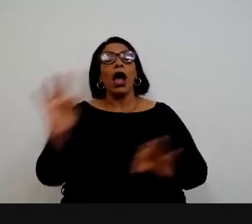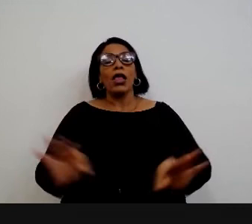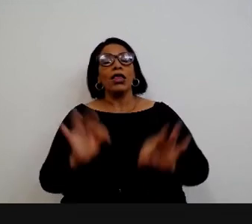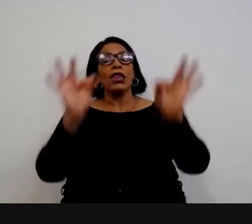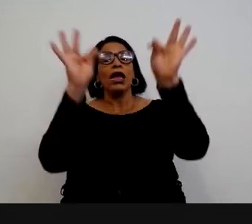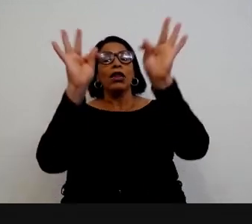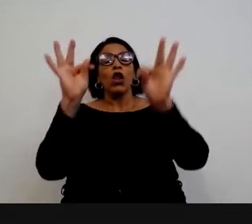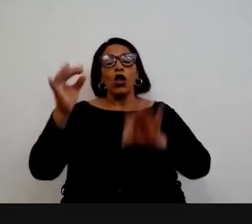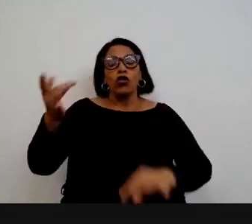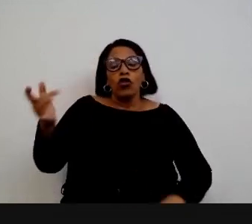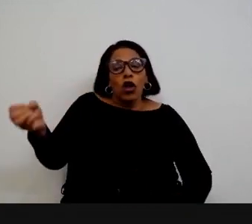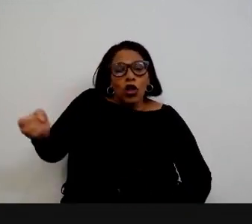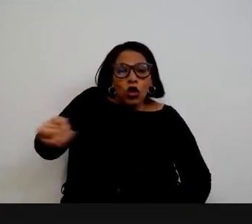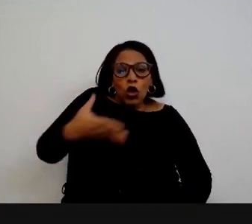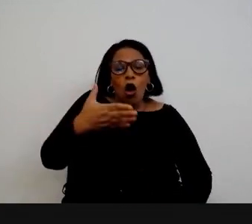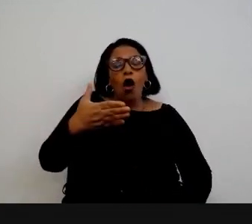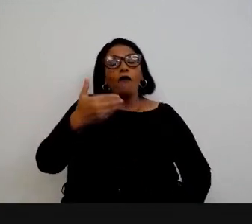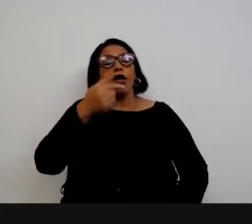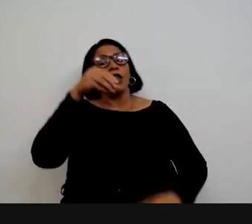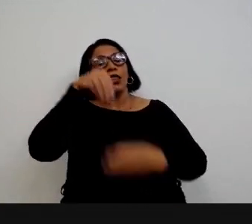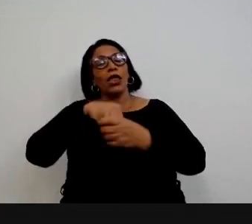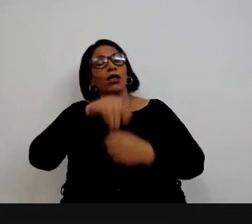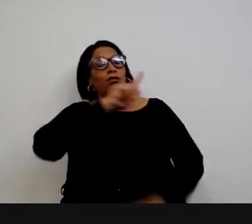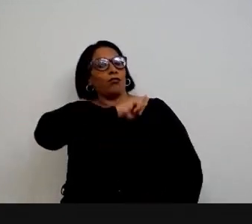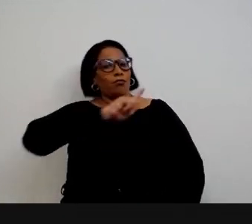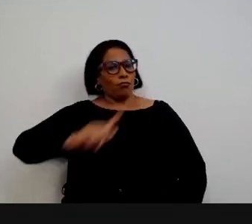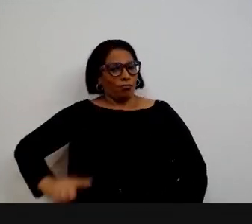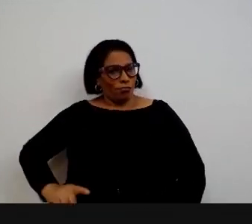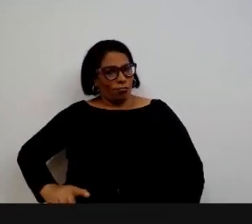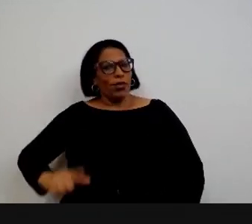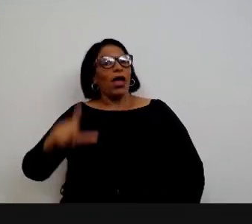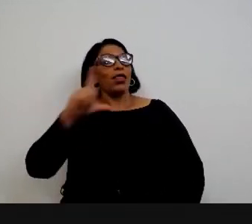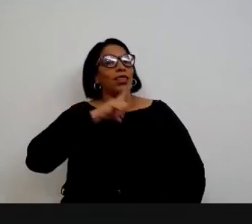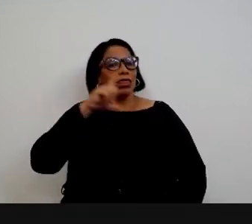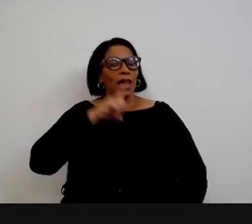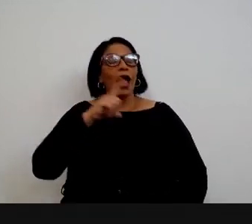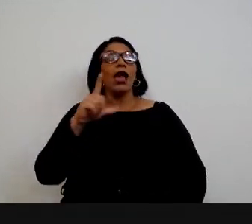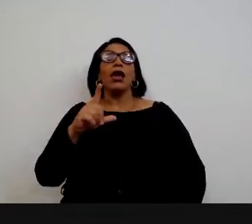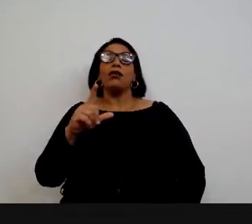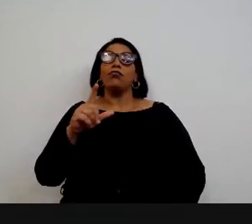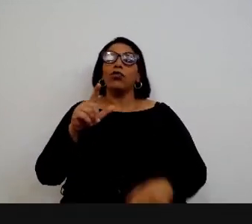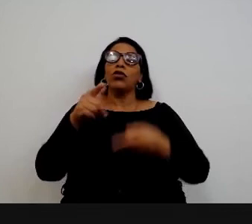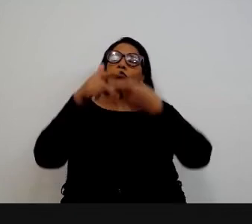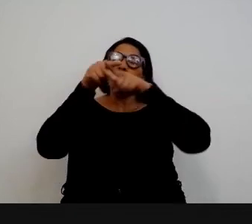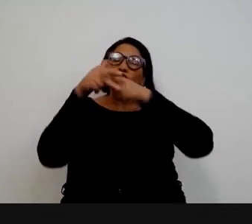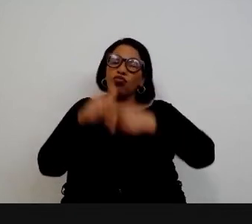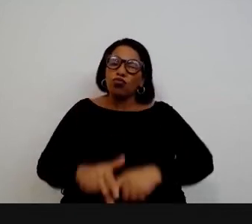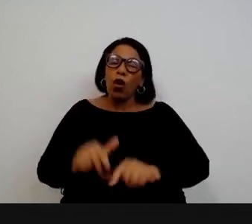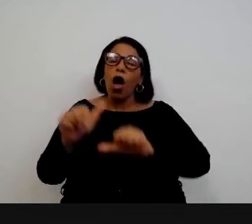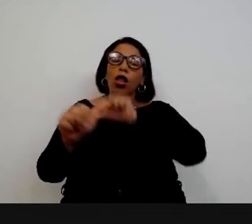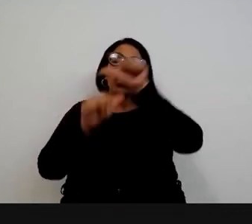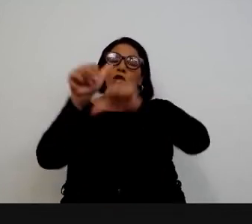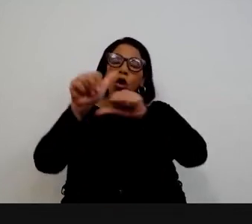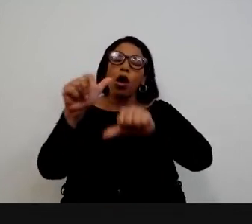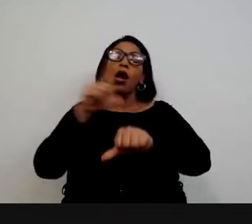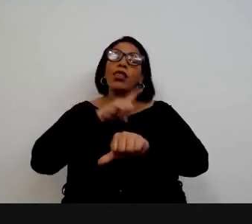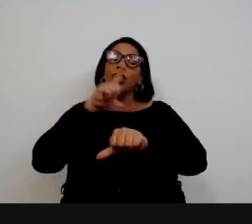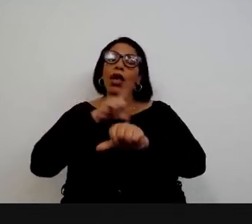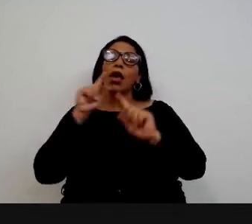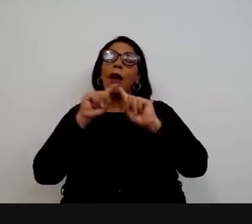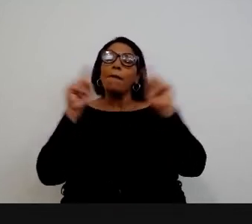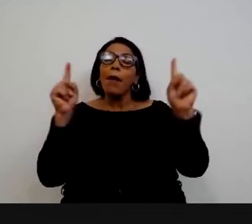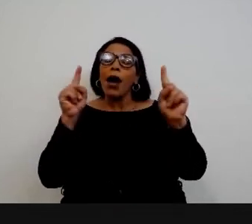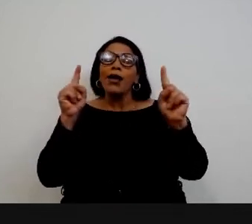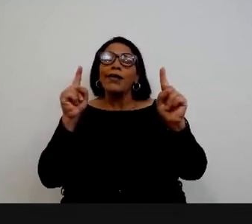tecnologias emergentes e o serviço público por mais que a gente tenha muita polarização política esses pontos são